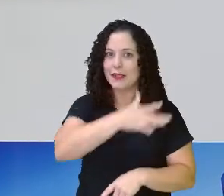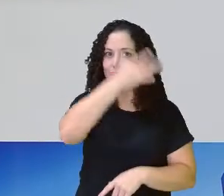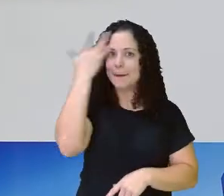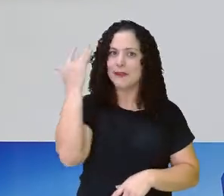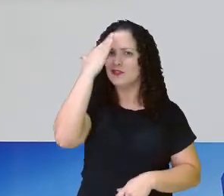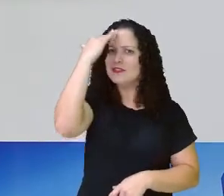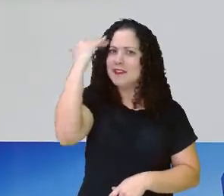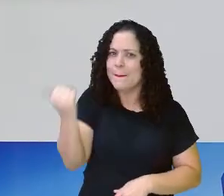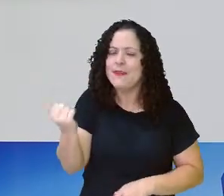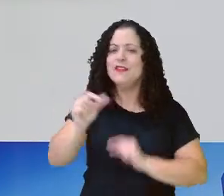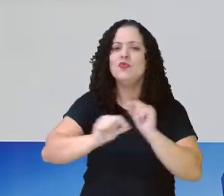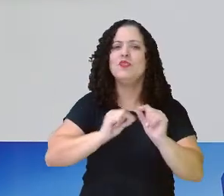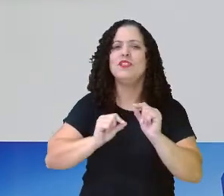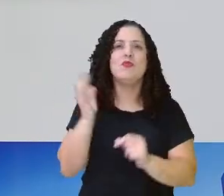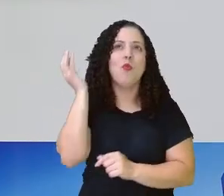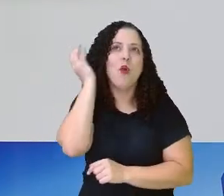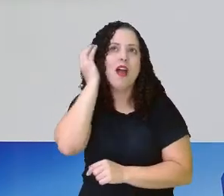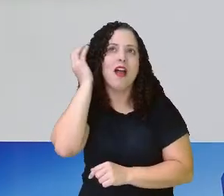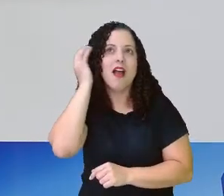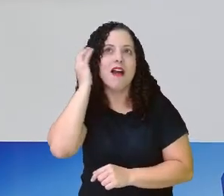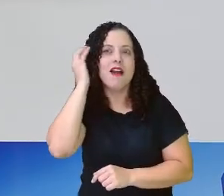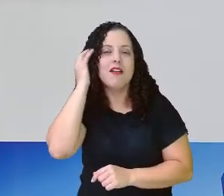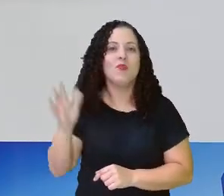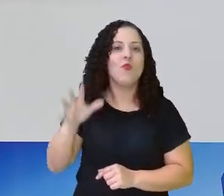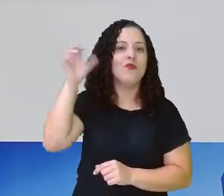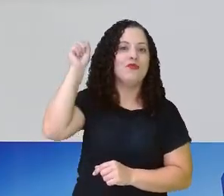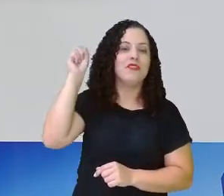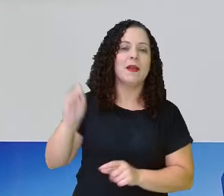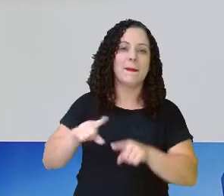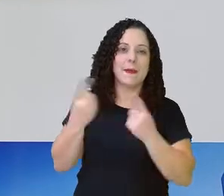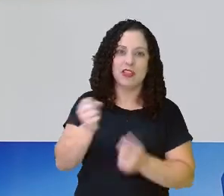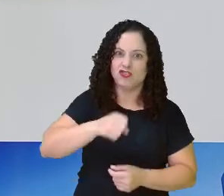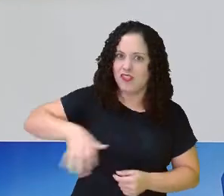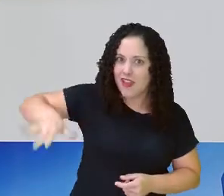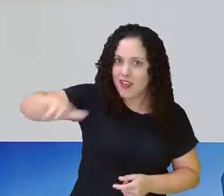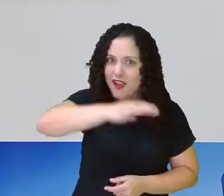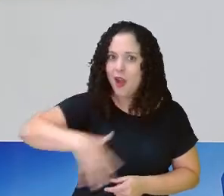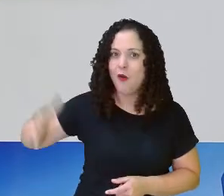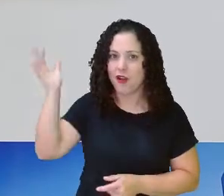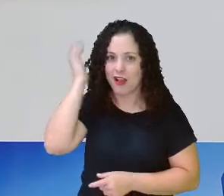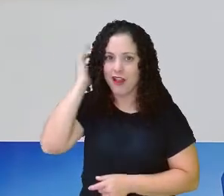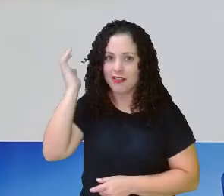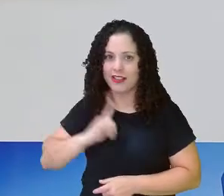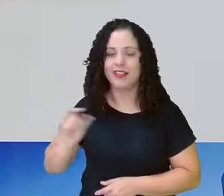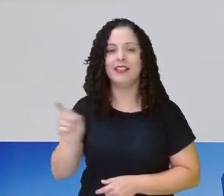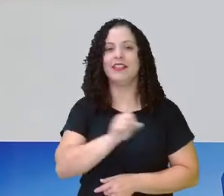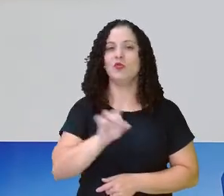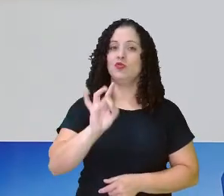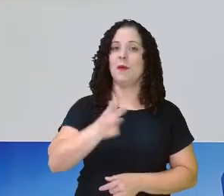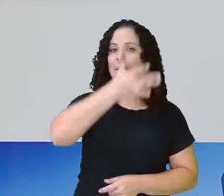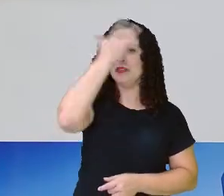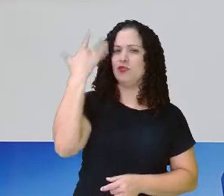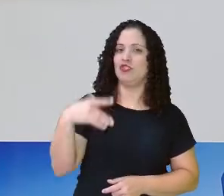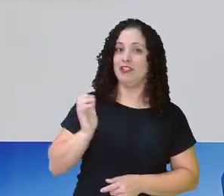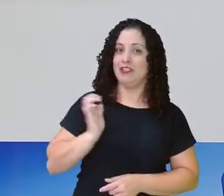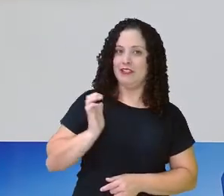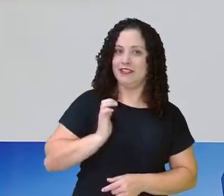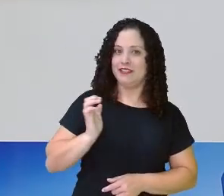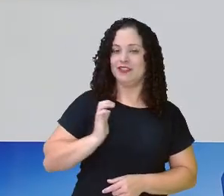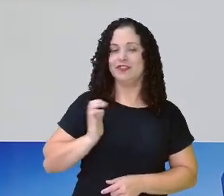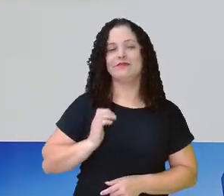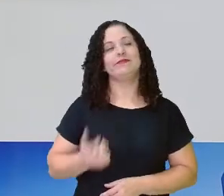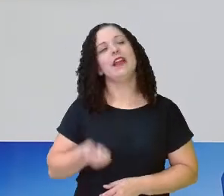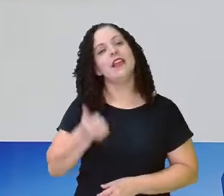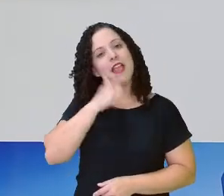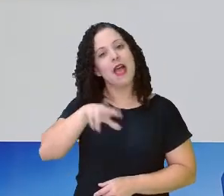todas as informações através do quê? Do rádio. E não era todo mundo que tinha rádio. Rádio era para as pessoas mais ricas. E aí, ela contando